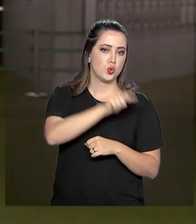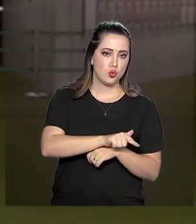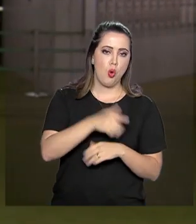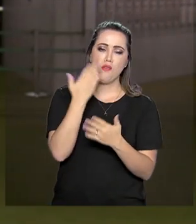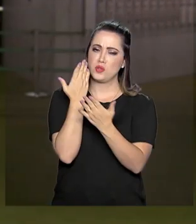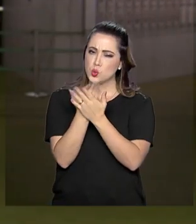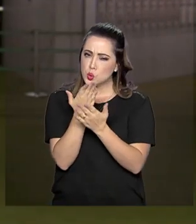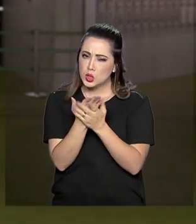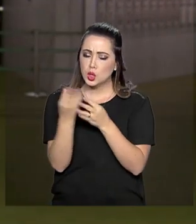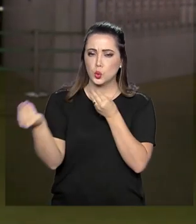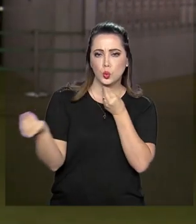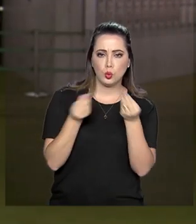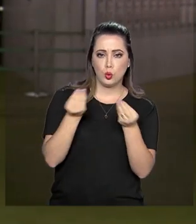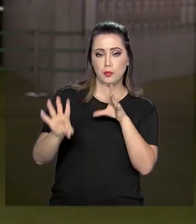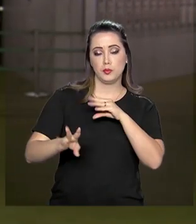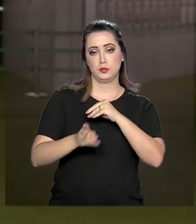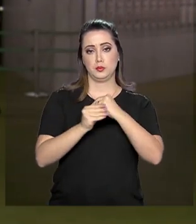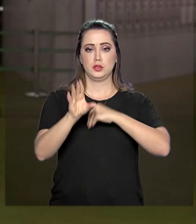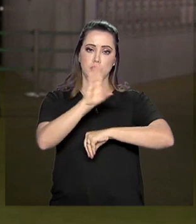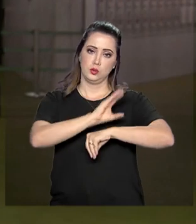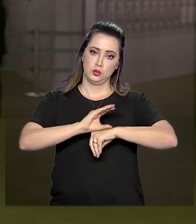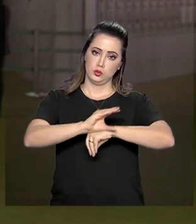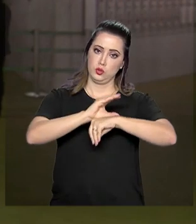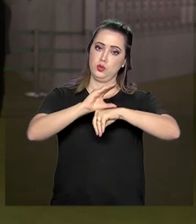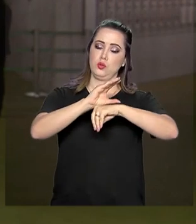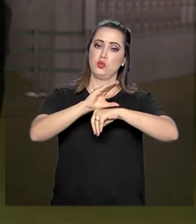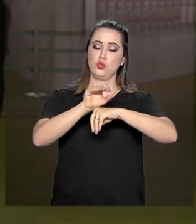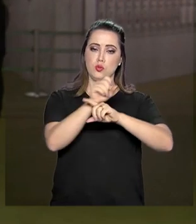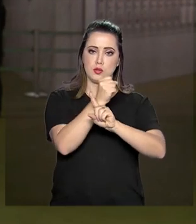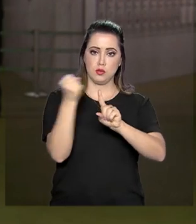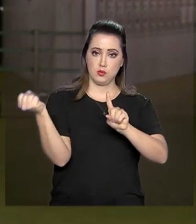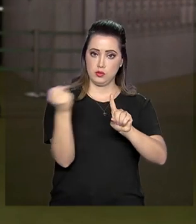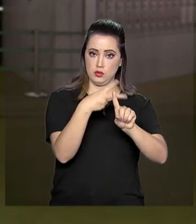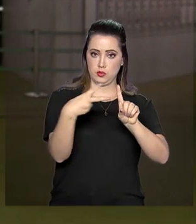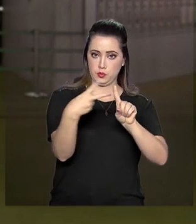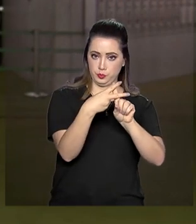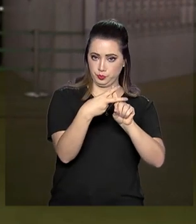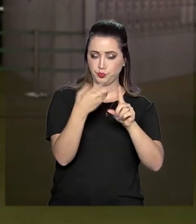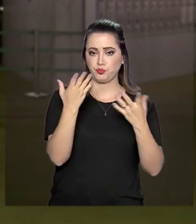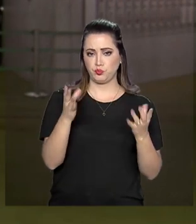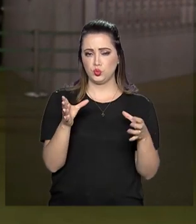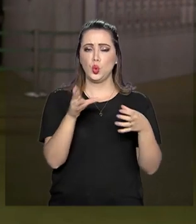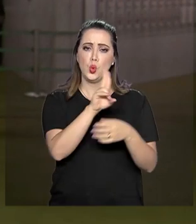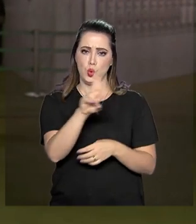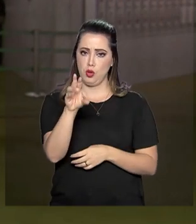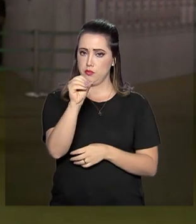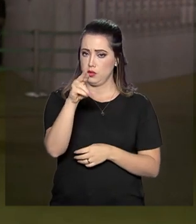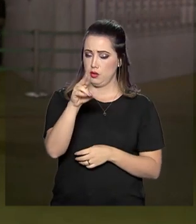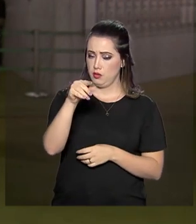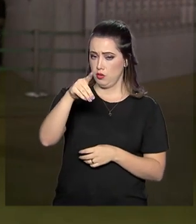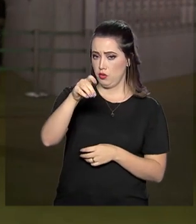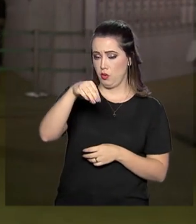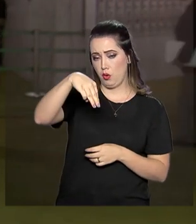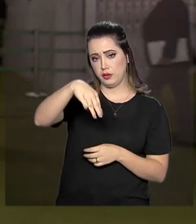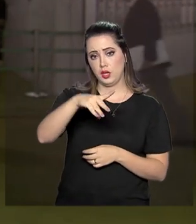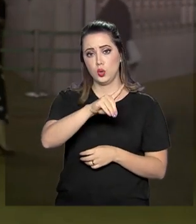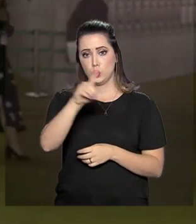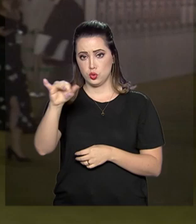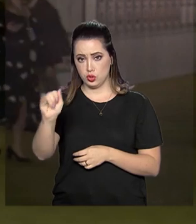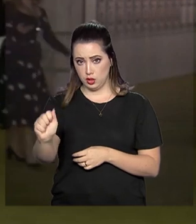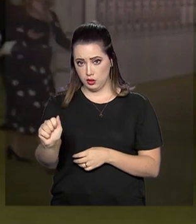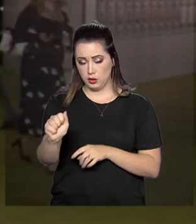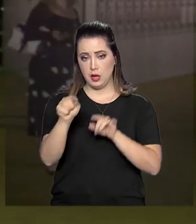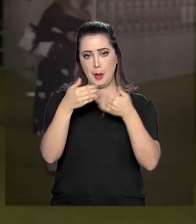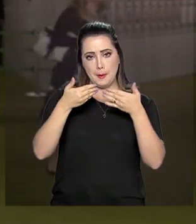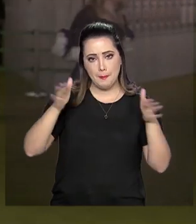que analisa a PEC da nova Previdência na manhã de hoje. A ordem do dia, como é chamado a fase de votação no plenário da Câmara, foi aberta